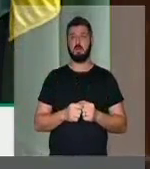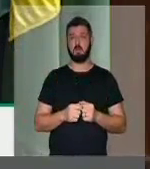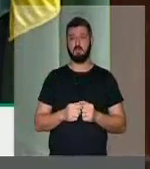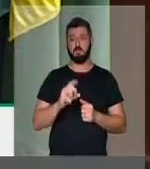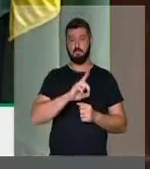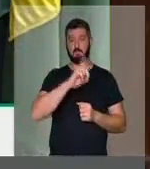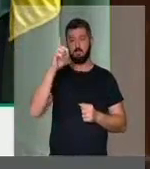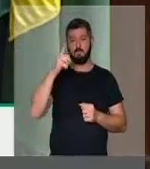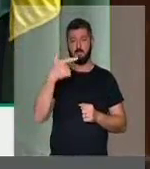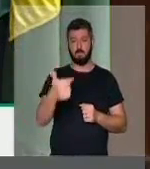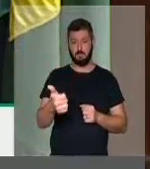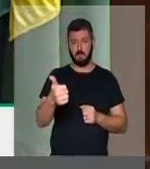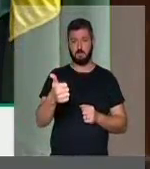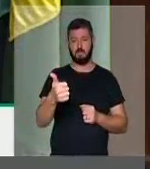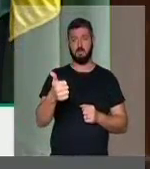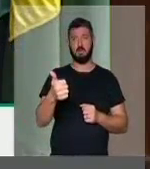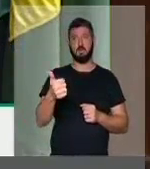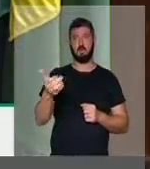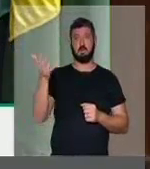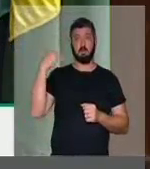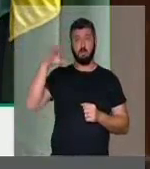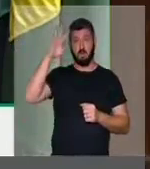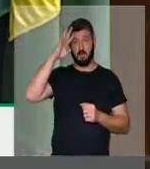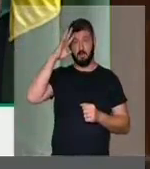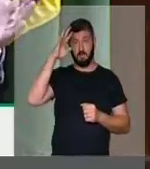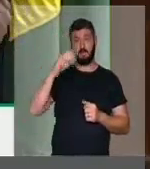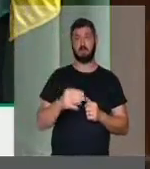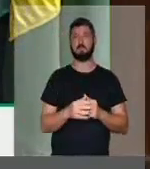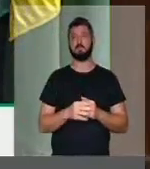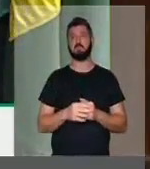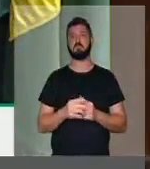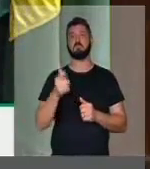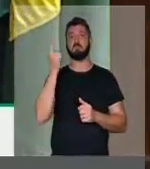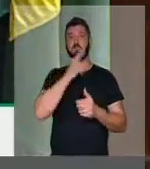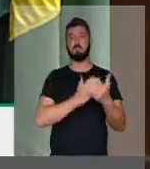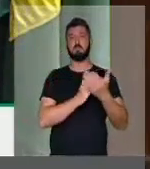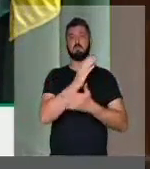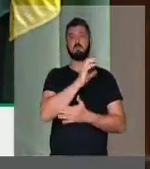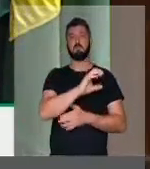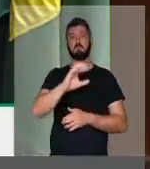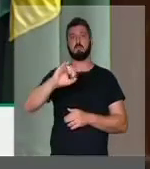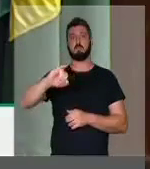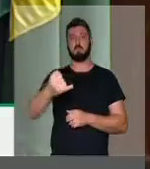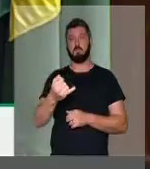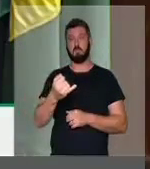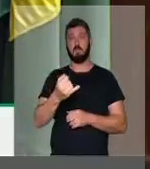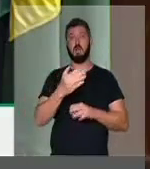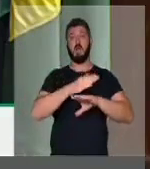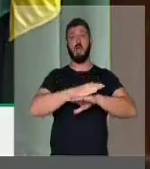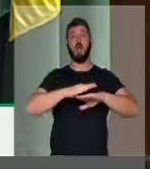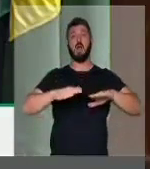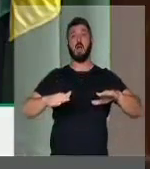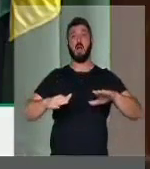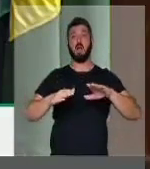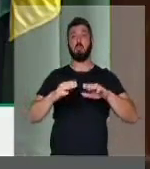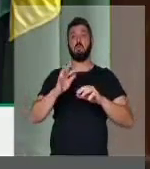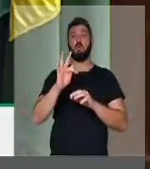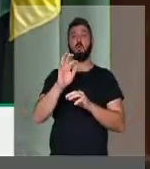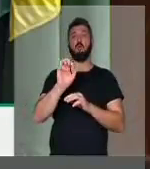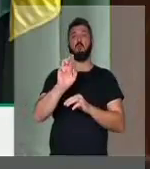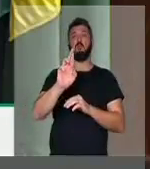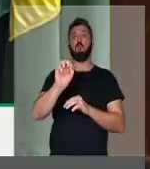no dia 21, agora, quarta-feira passada, nós aprovamos na CCJ o fim do foro